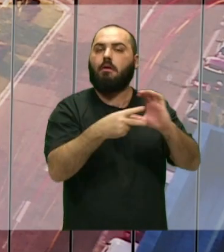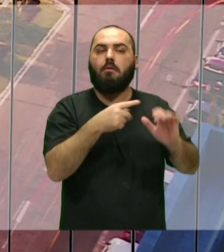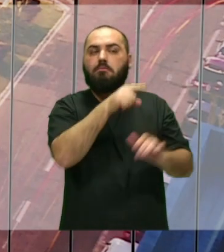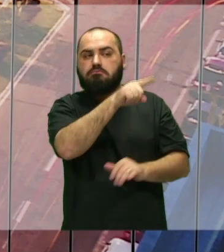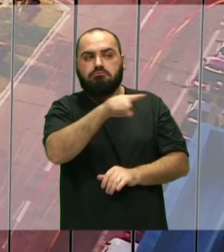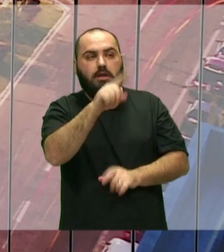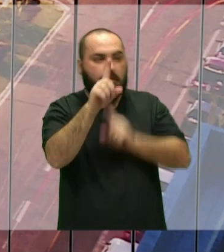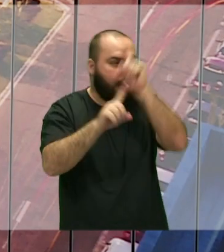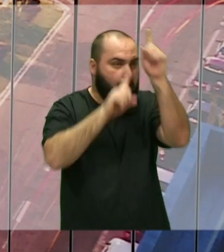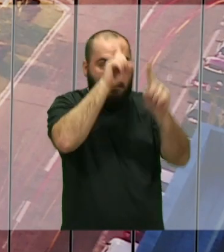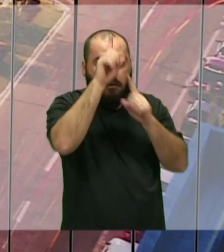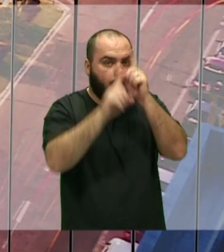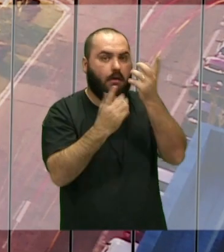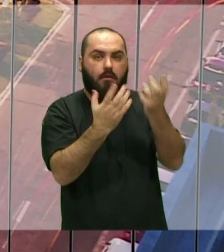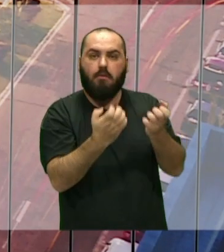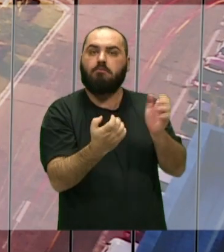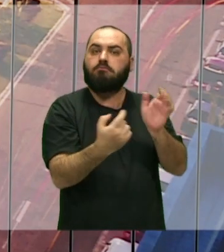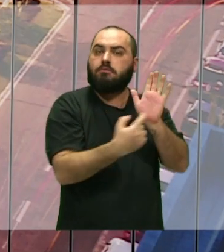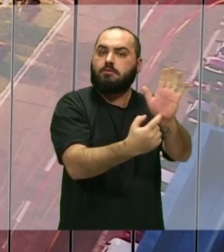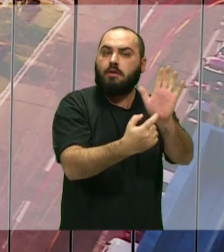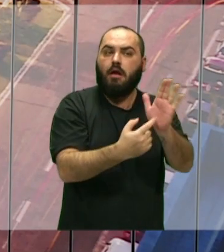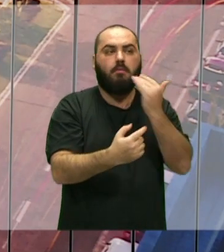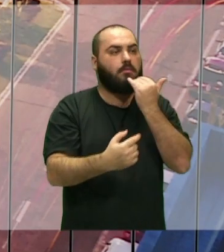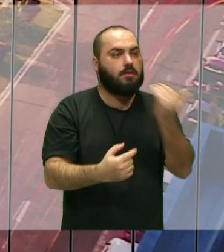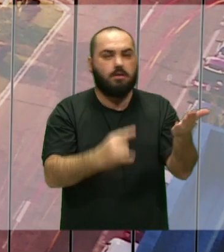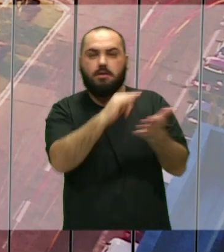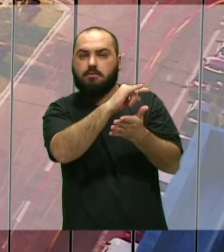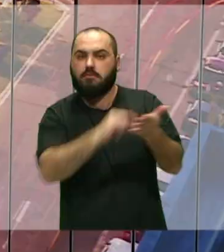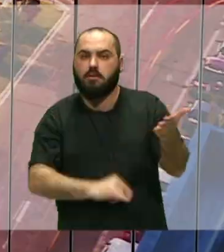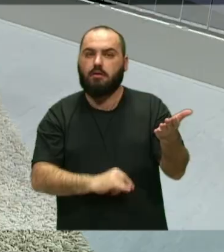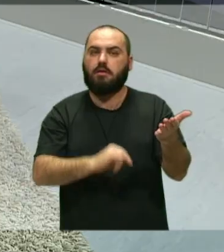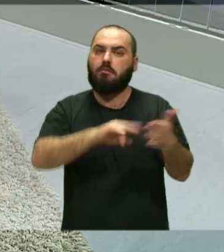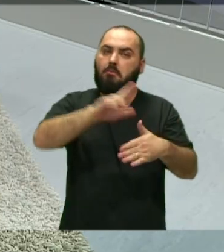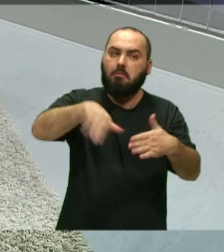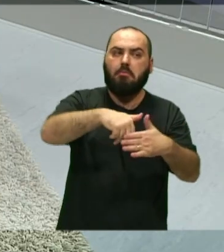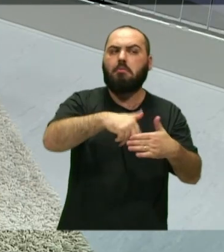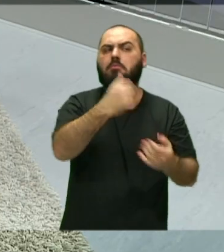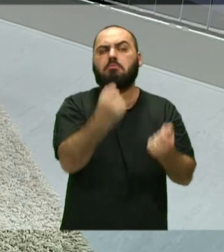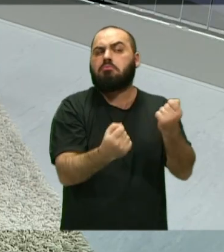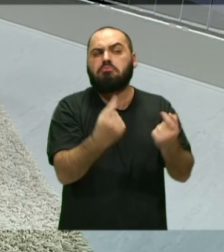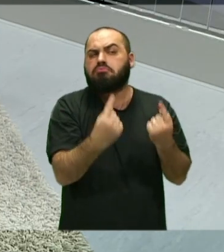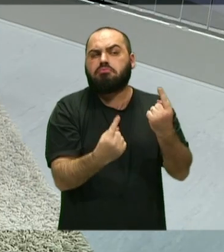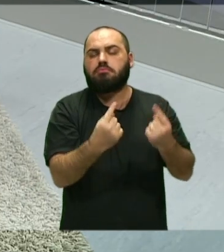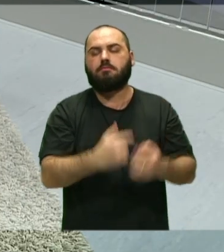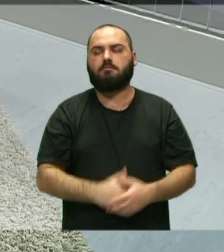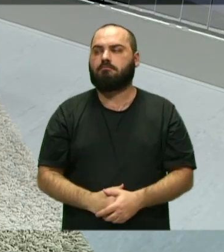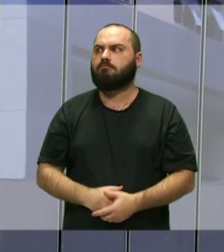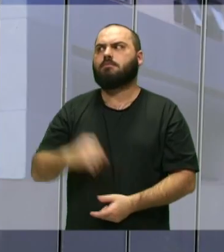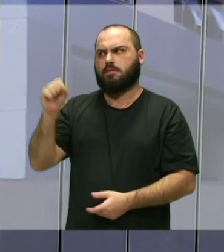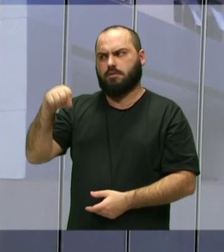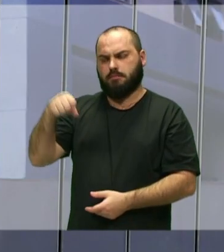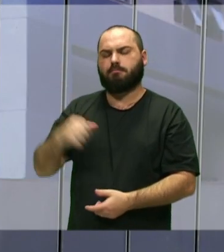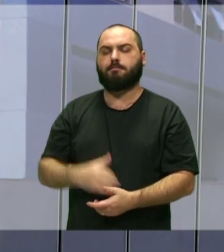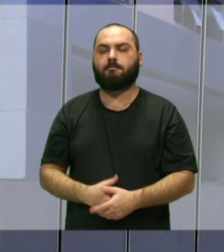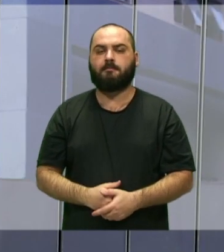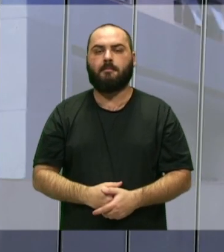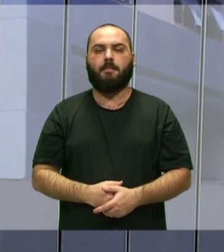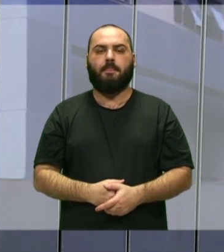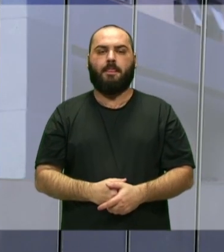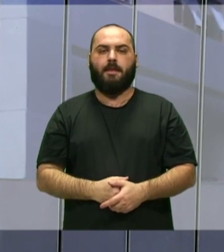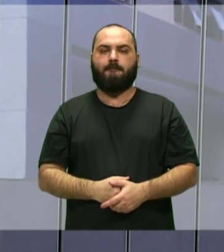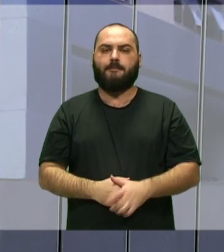Câmara de Vereadores, por meio de indicação, requerimento, até mesmo usar a tribuna? Claro, eu tive um,